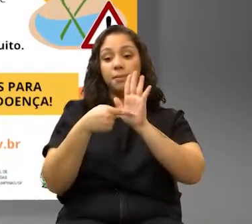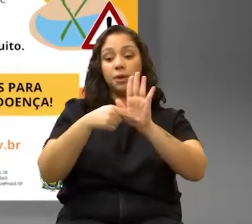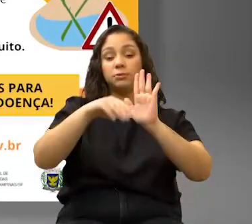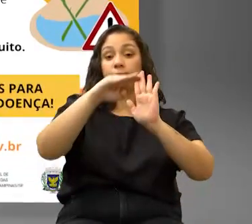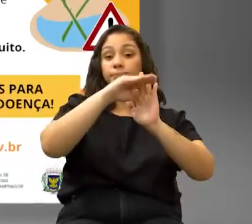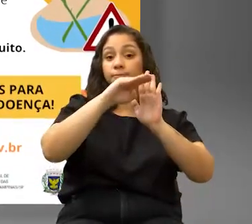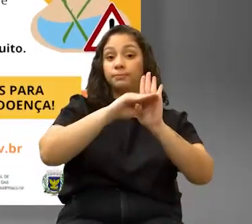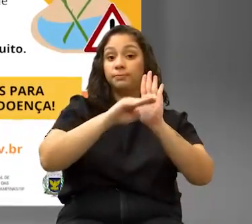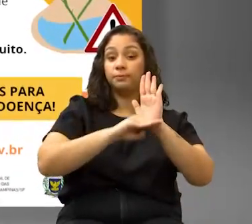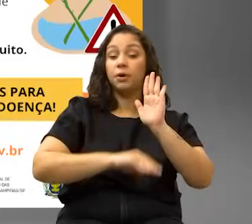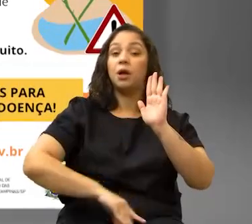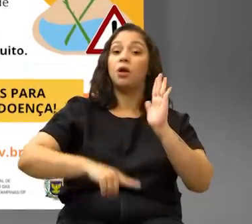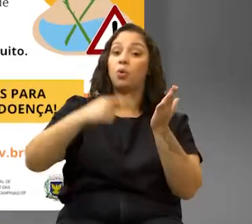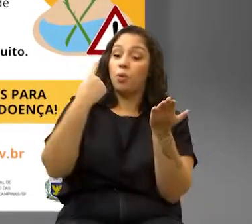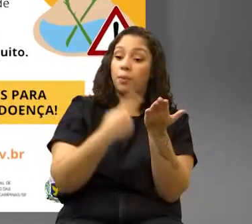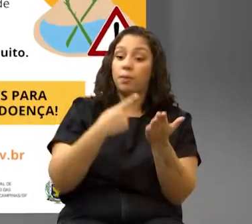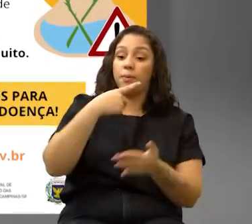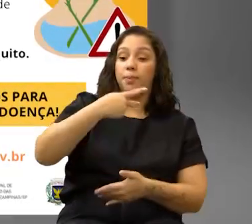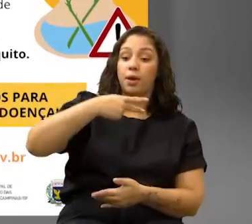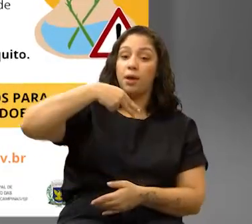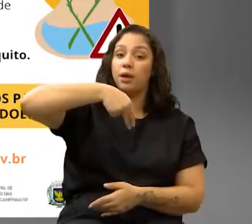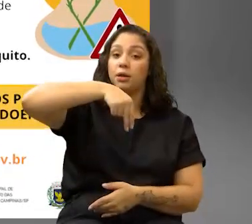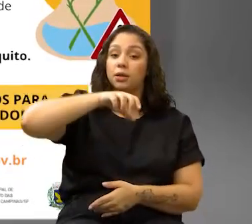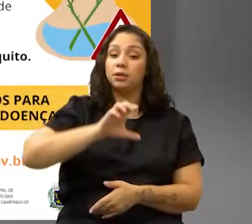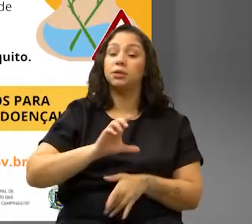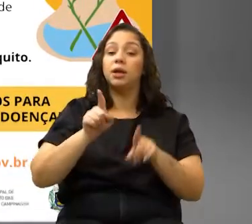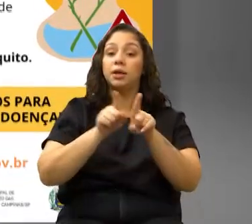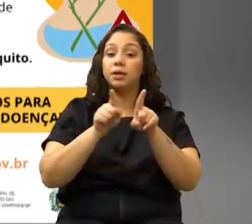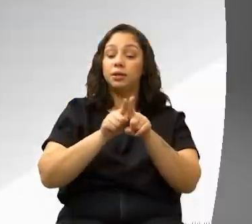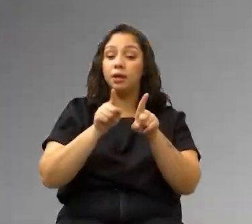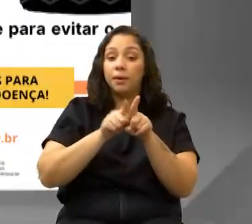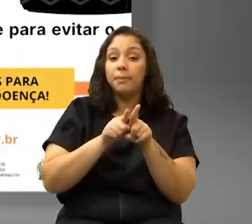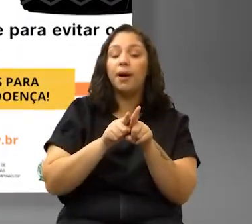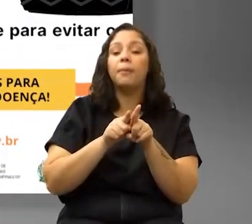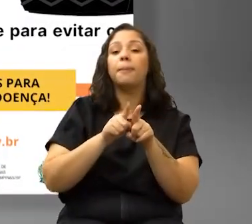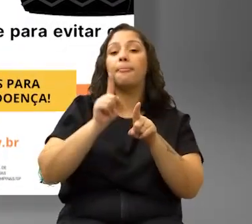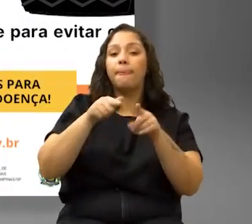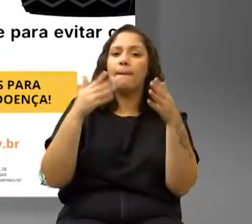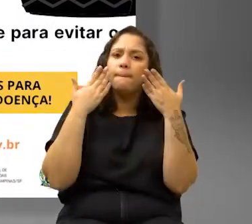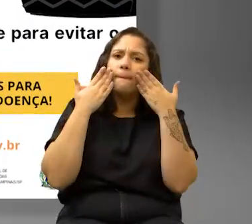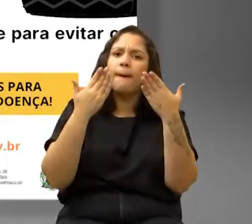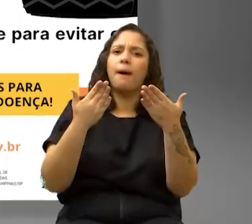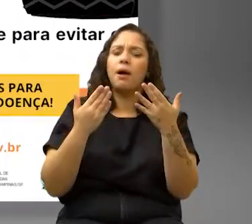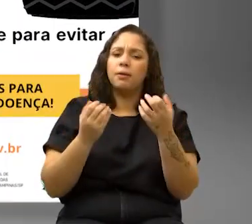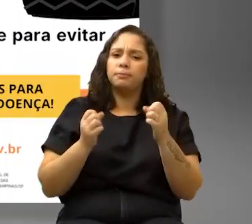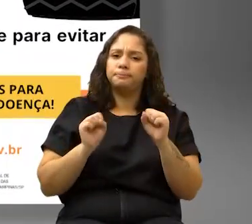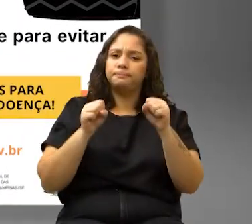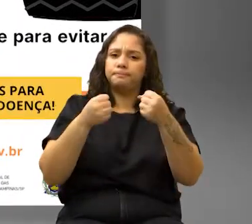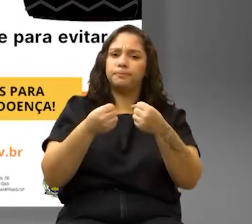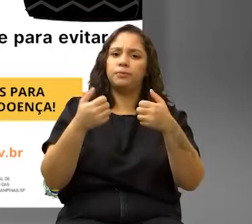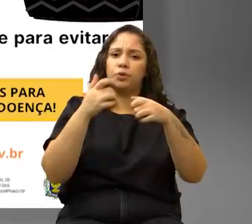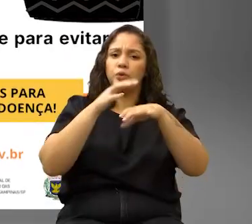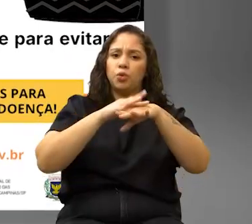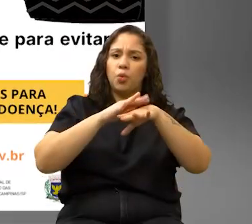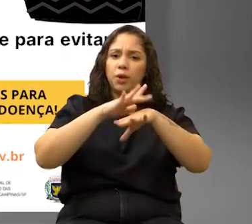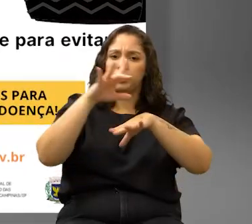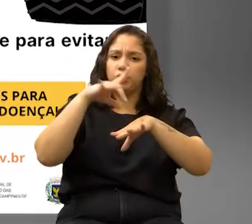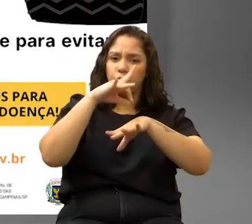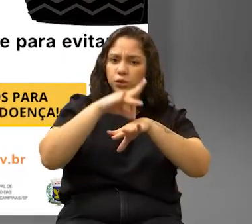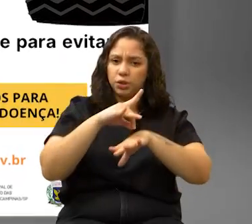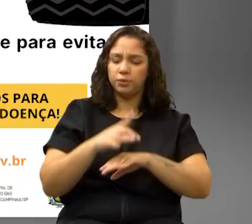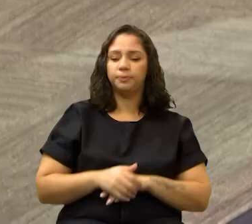feita a apresentação do programa Compromisso PMC e das ações da Prefeitura de Campinas no enfrentamento das